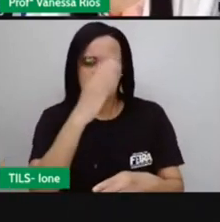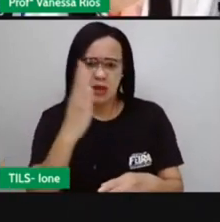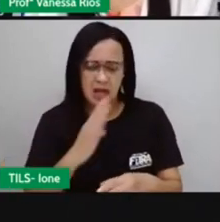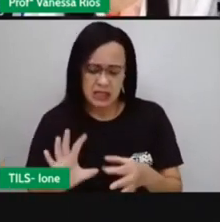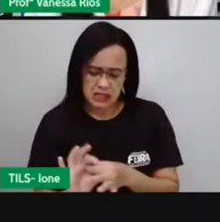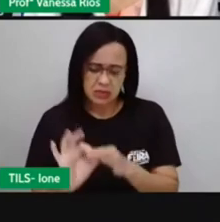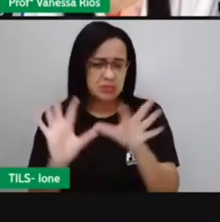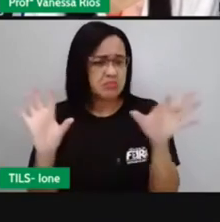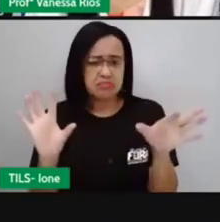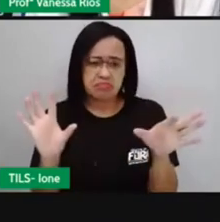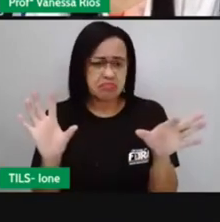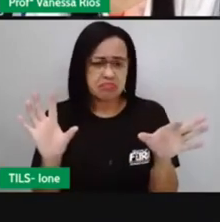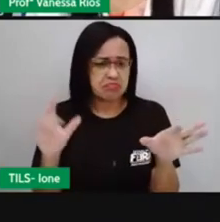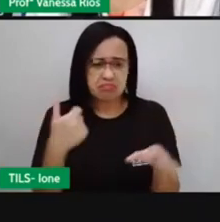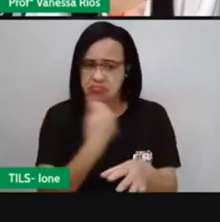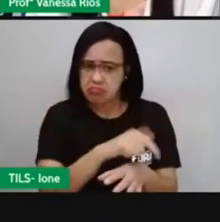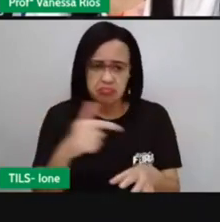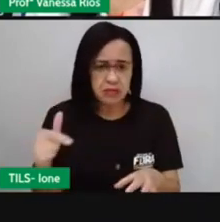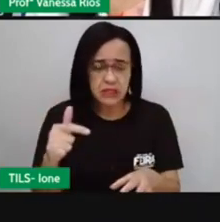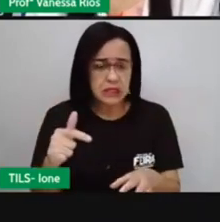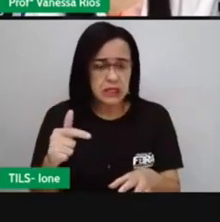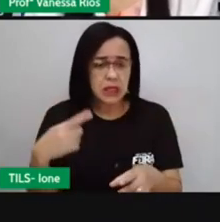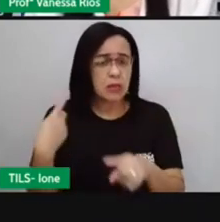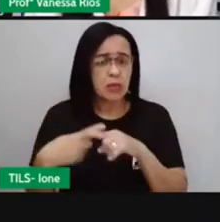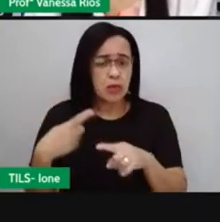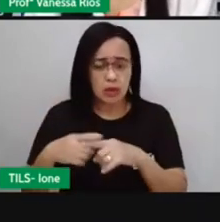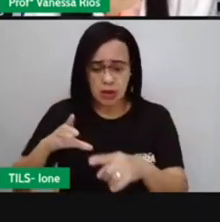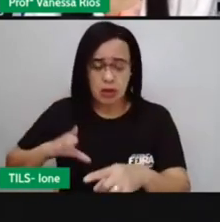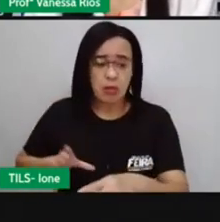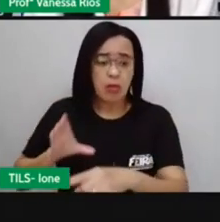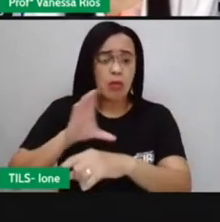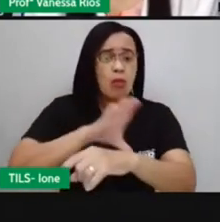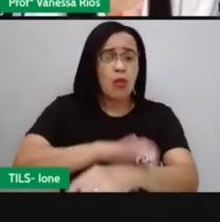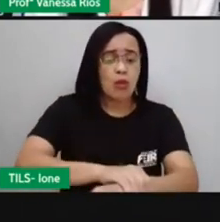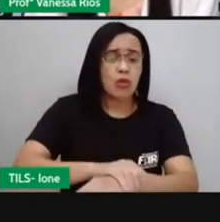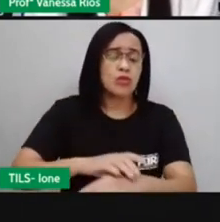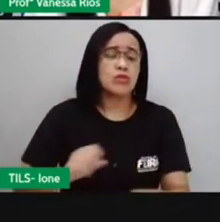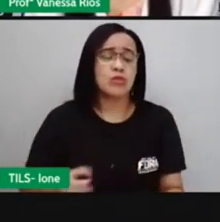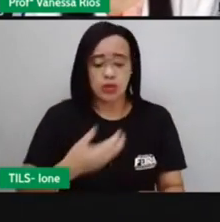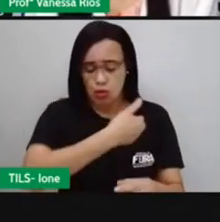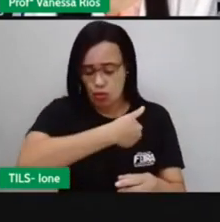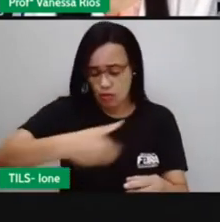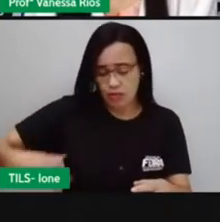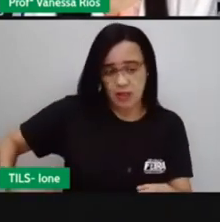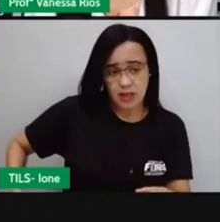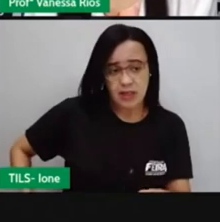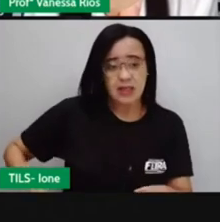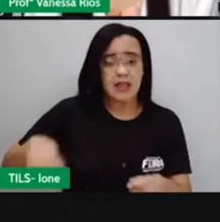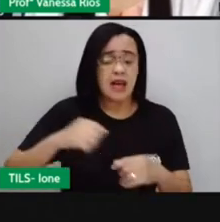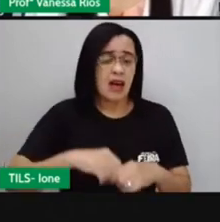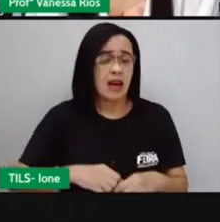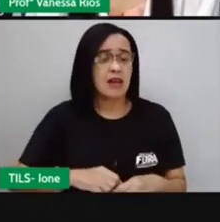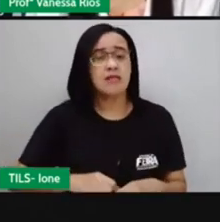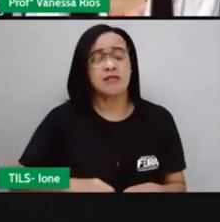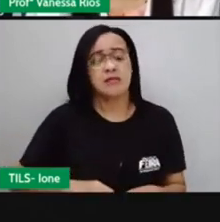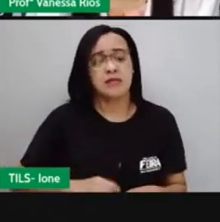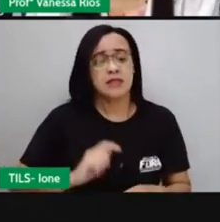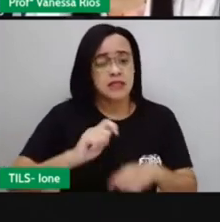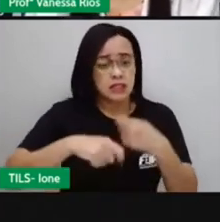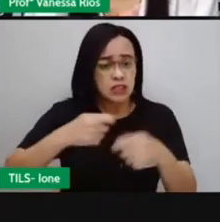E Portugal era governado, era administrado no sistema aí de governo da